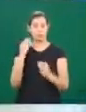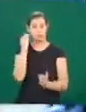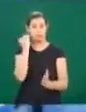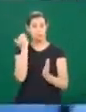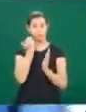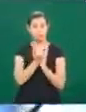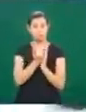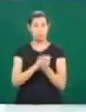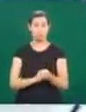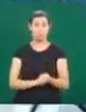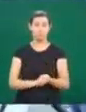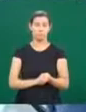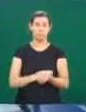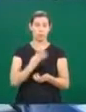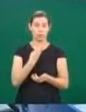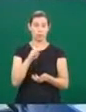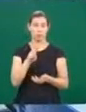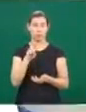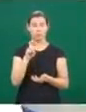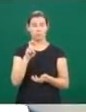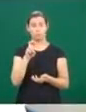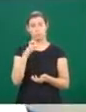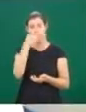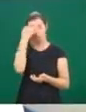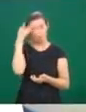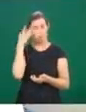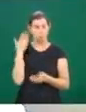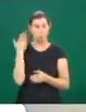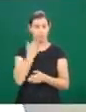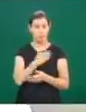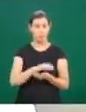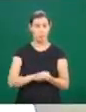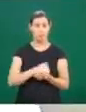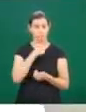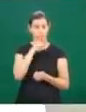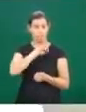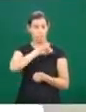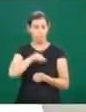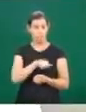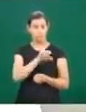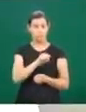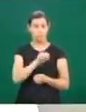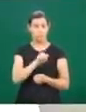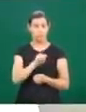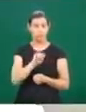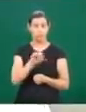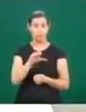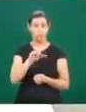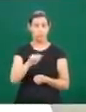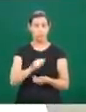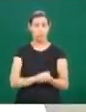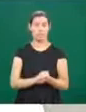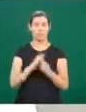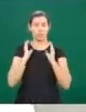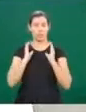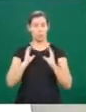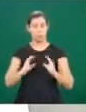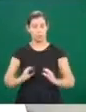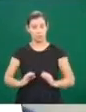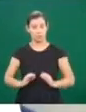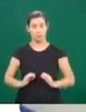pessoas participam da atividade. Jéssica é uma delas. A psicóloga coordena um núcleo de apoio